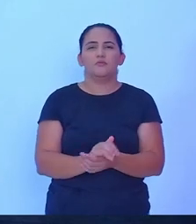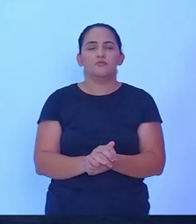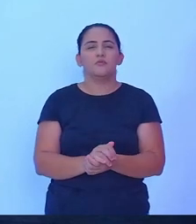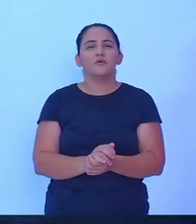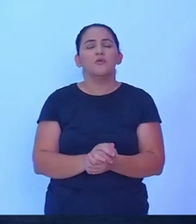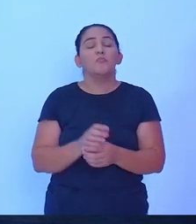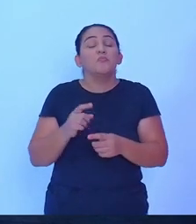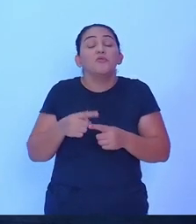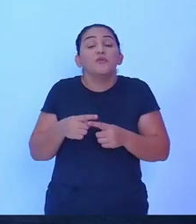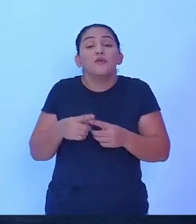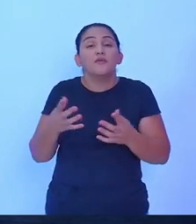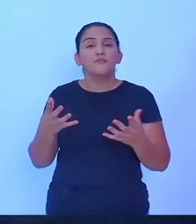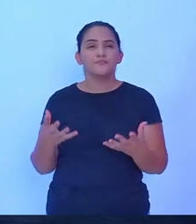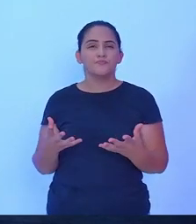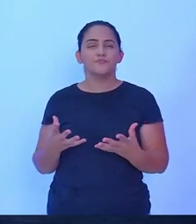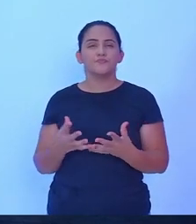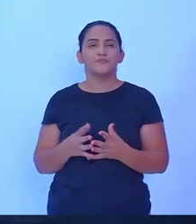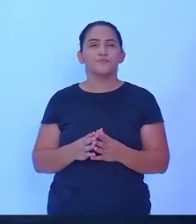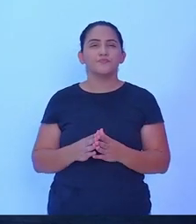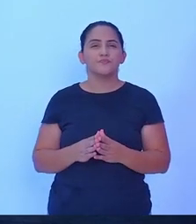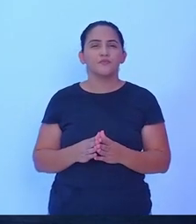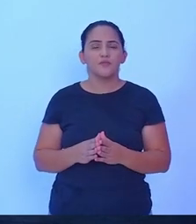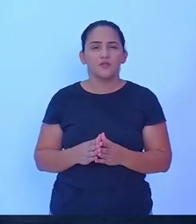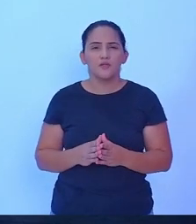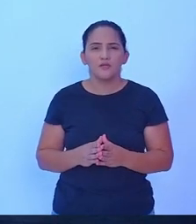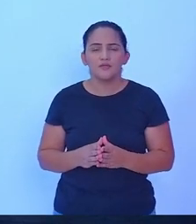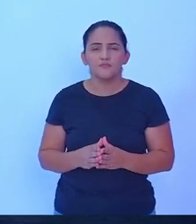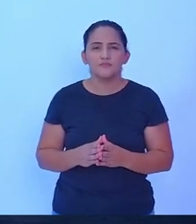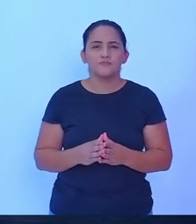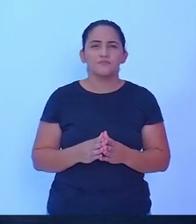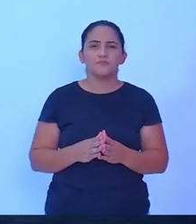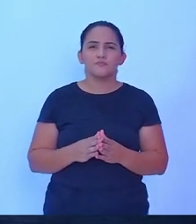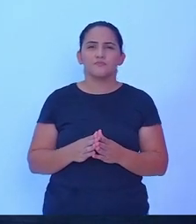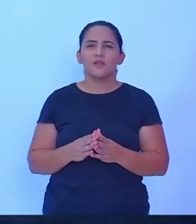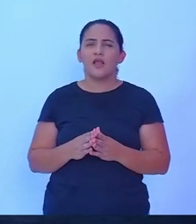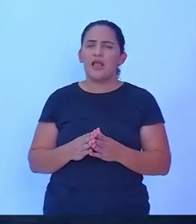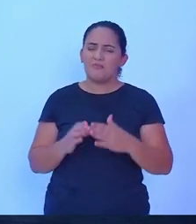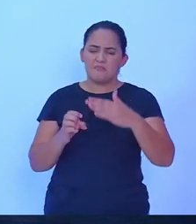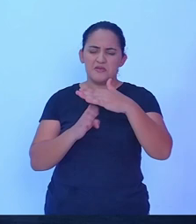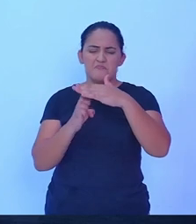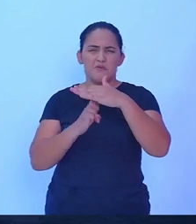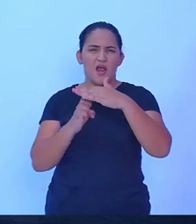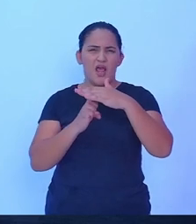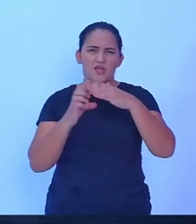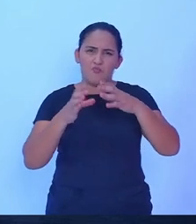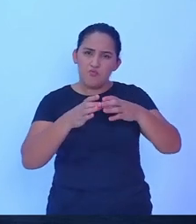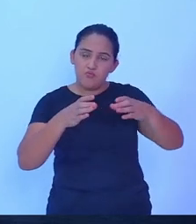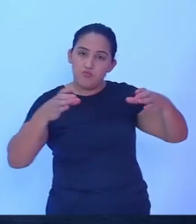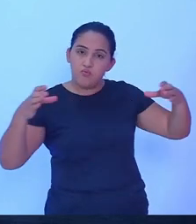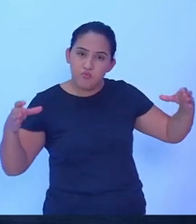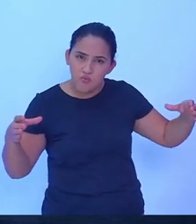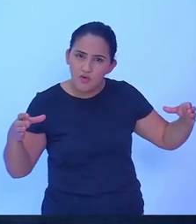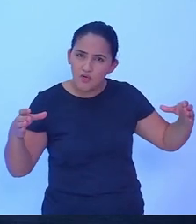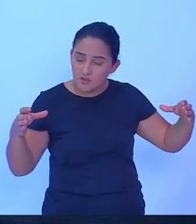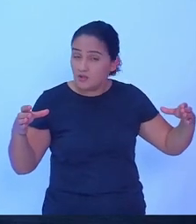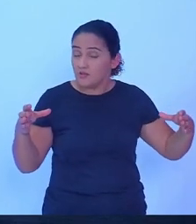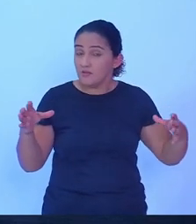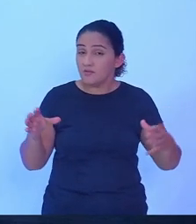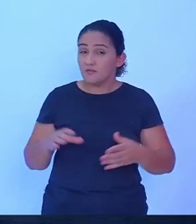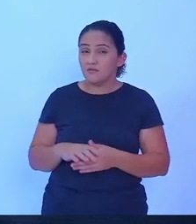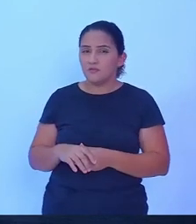digo isso, porque na maioria das vezes as grandes empresas, os grandes empresários